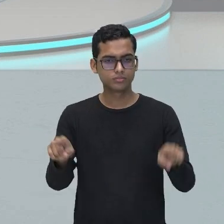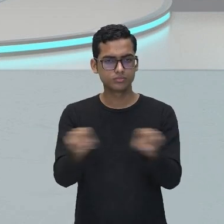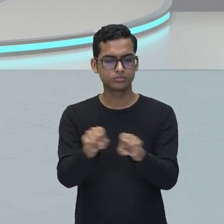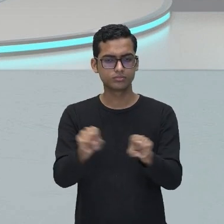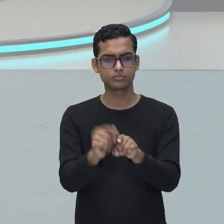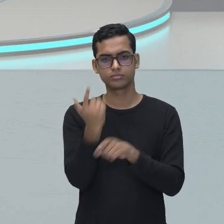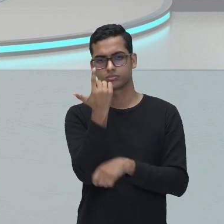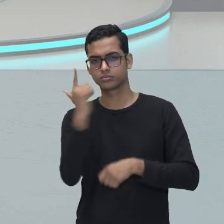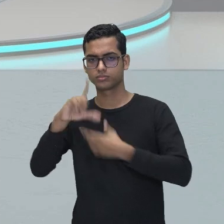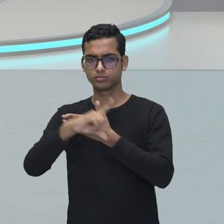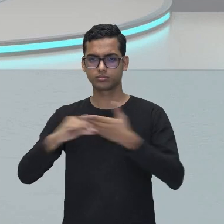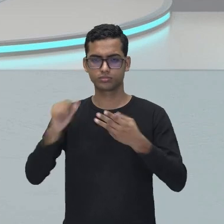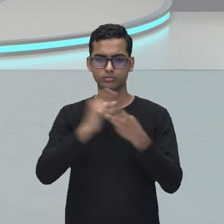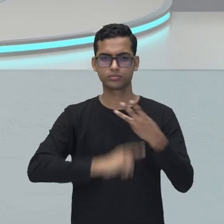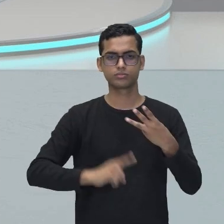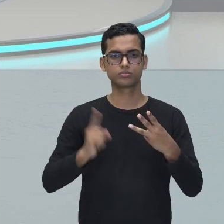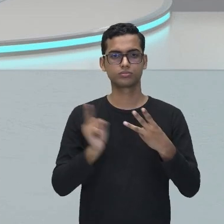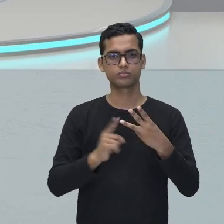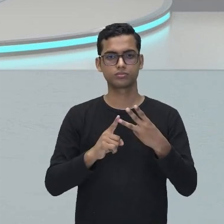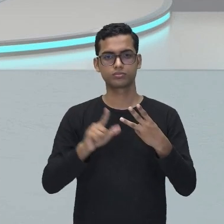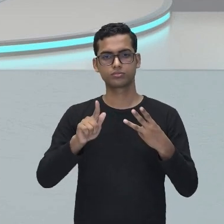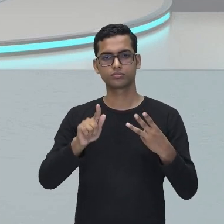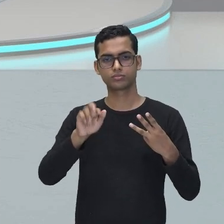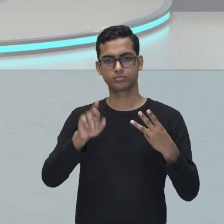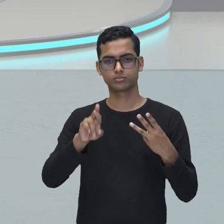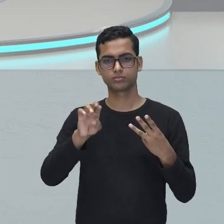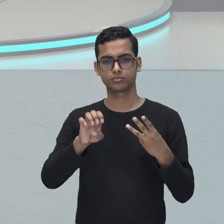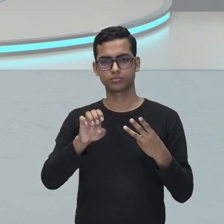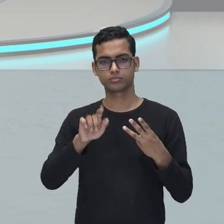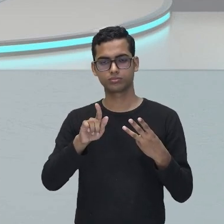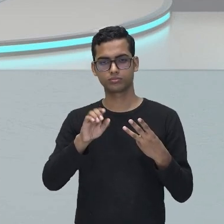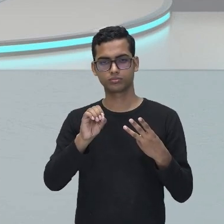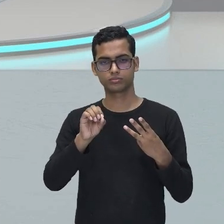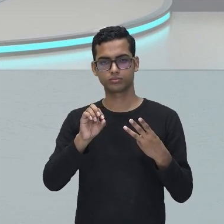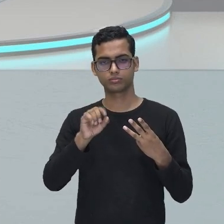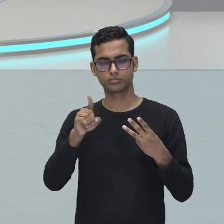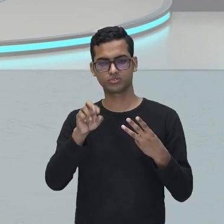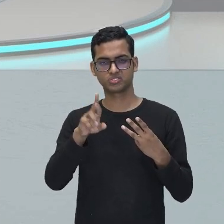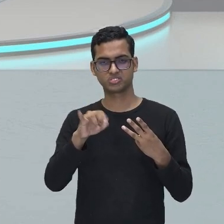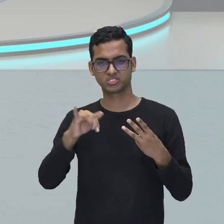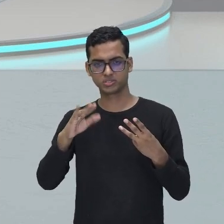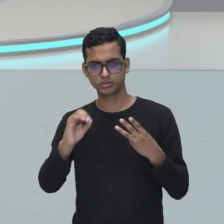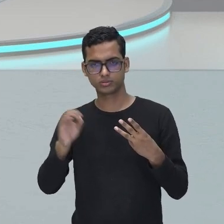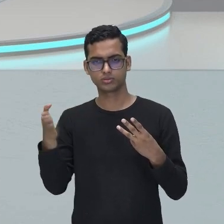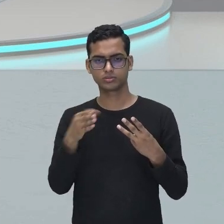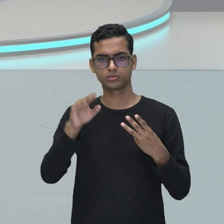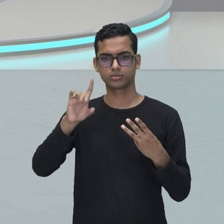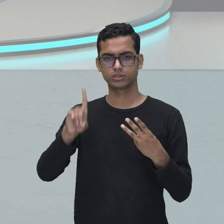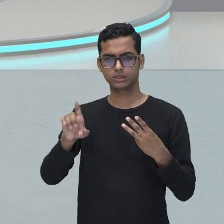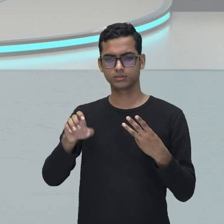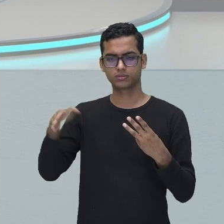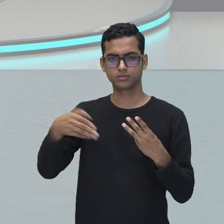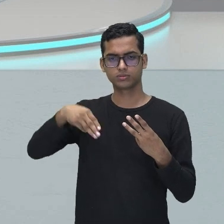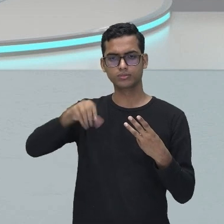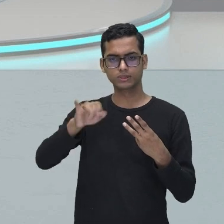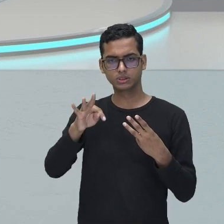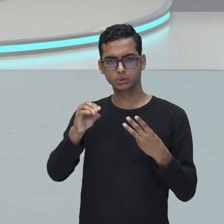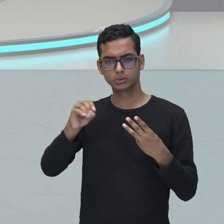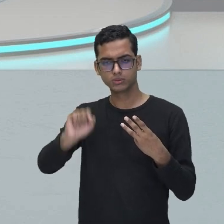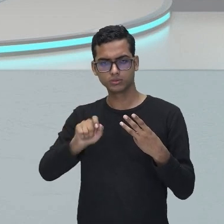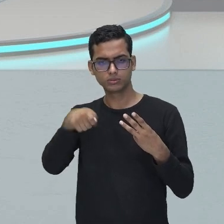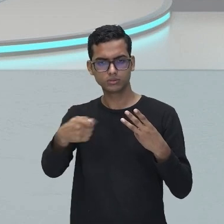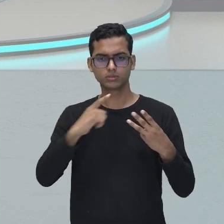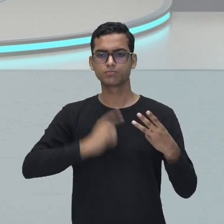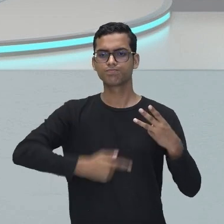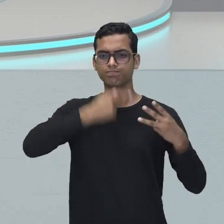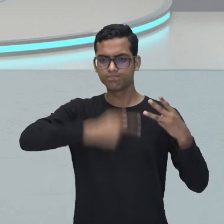um autor desse período na nossa literatura barroca, que é o mais famoso Gregório